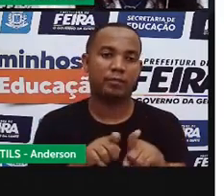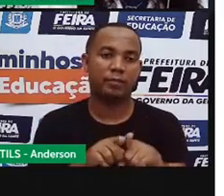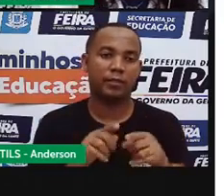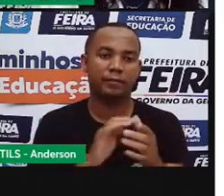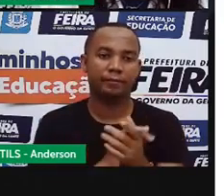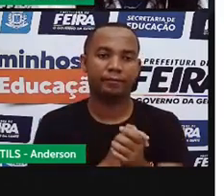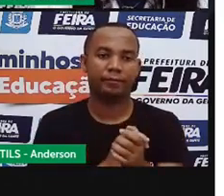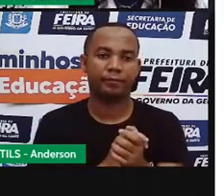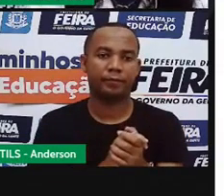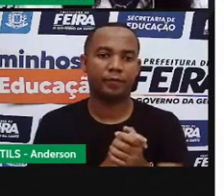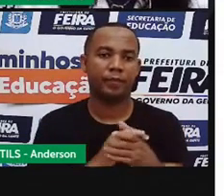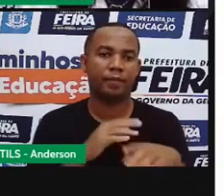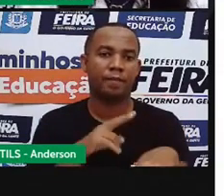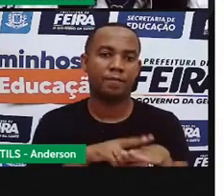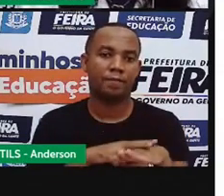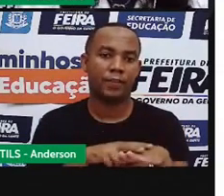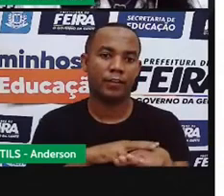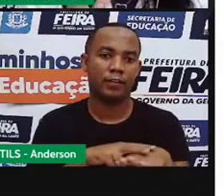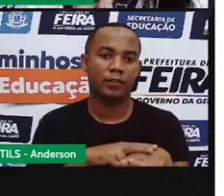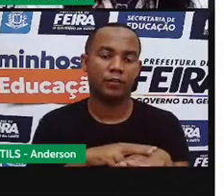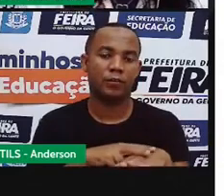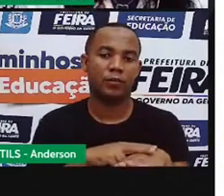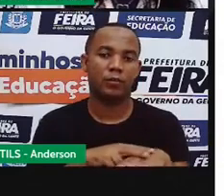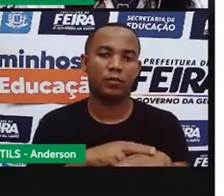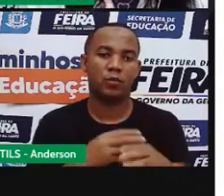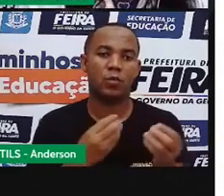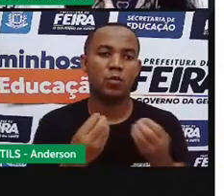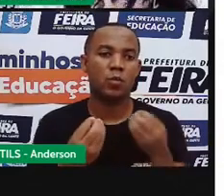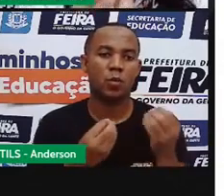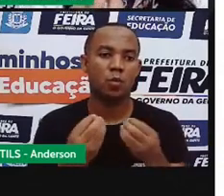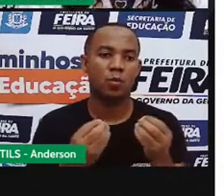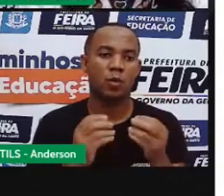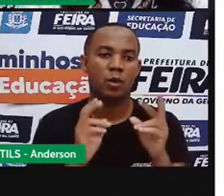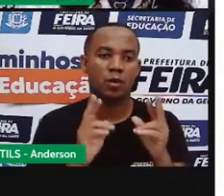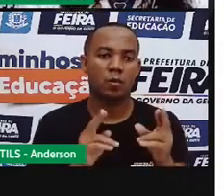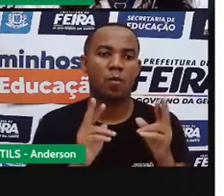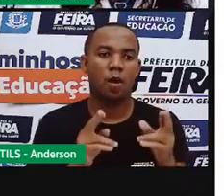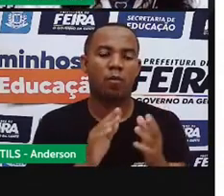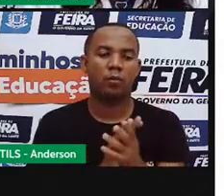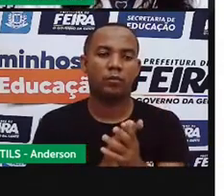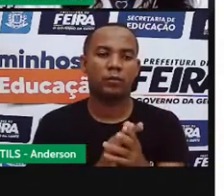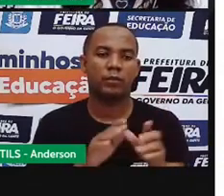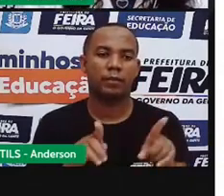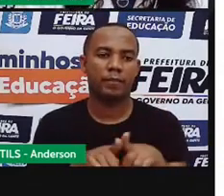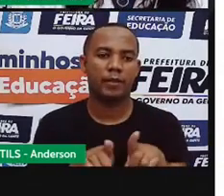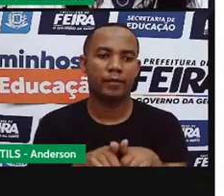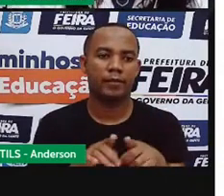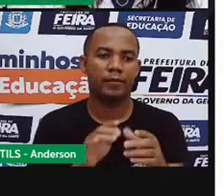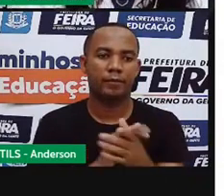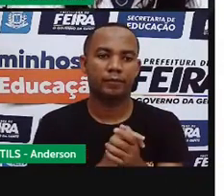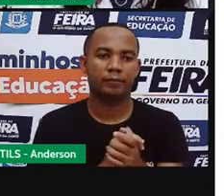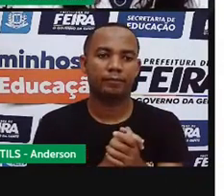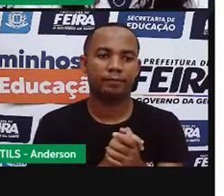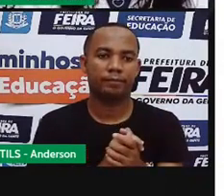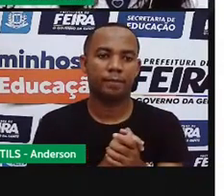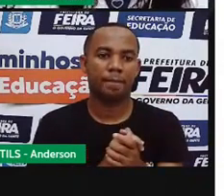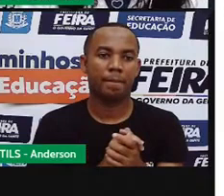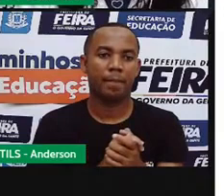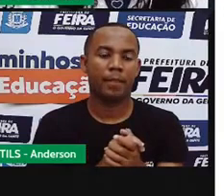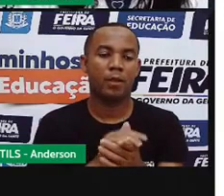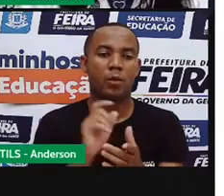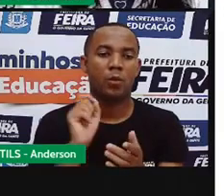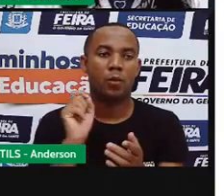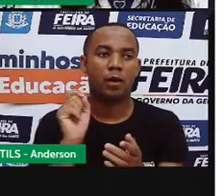Para o vidro e para o plástico, é a mesma coisa. Eles são materiais. E eles vão